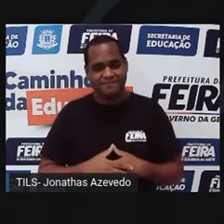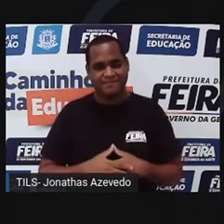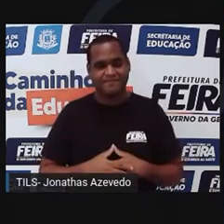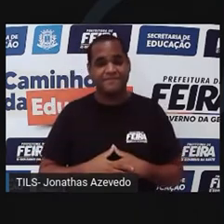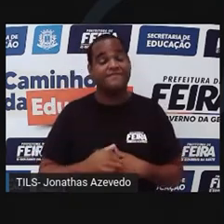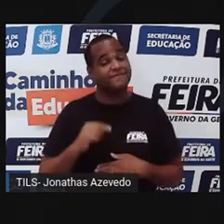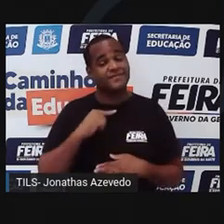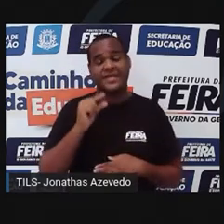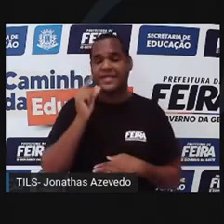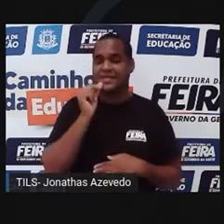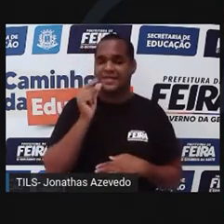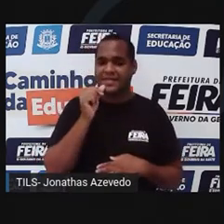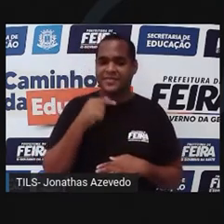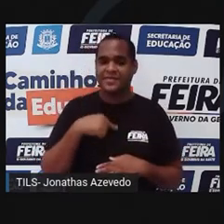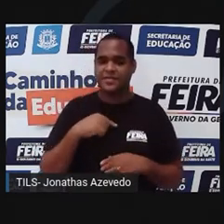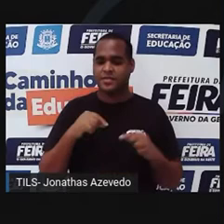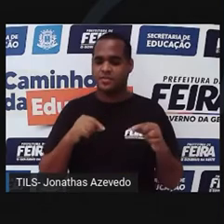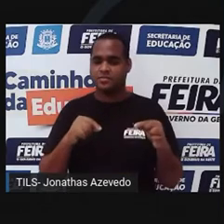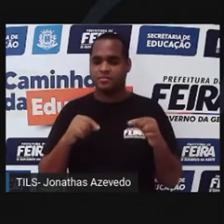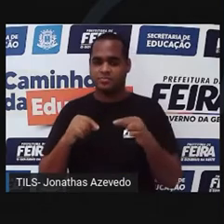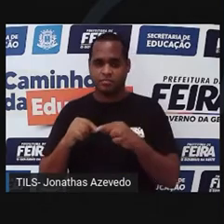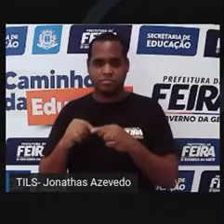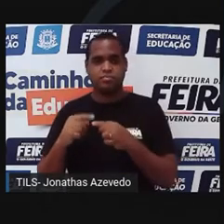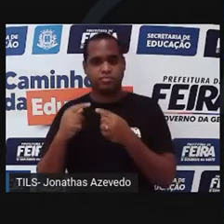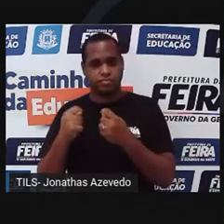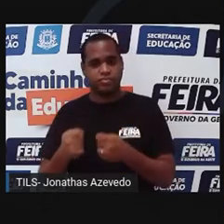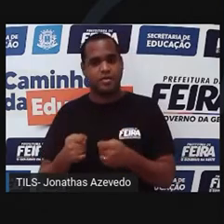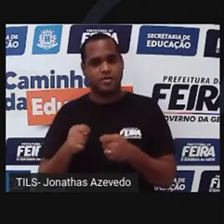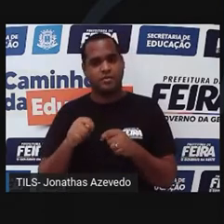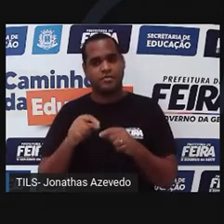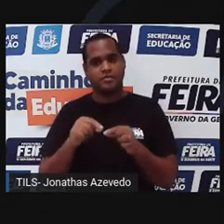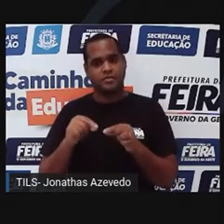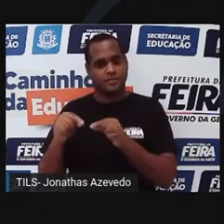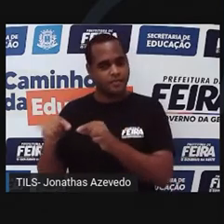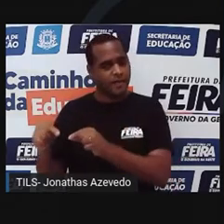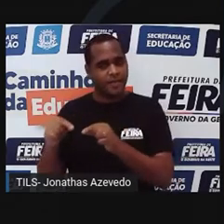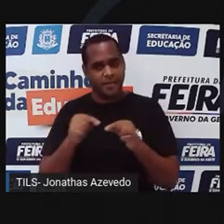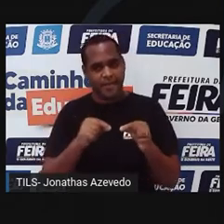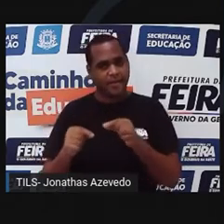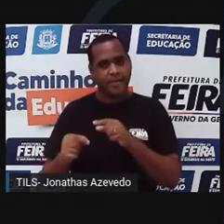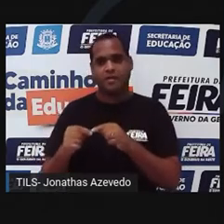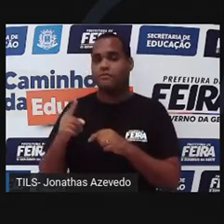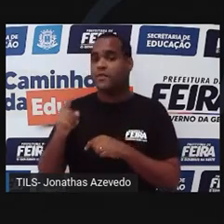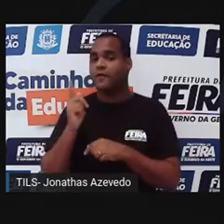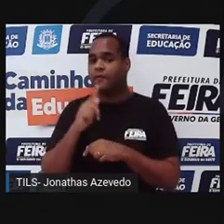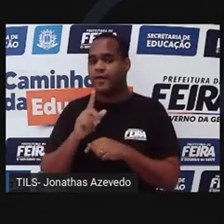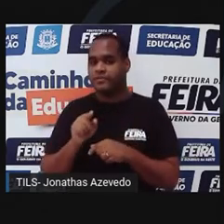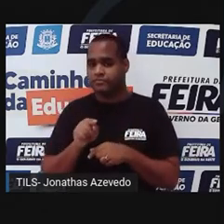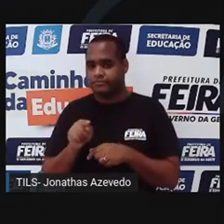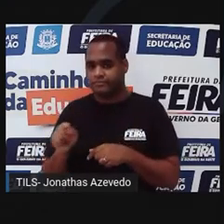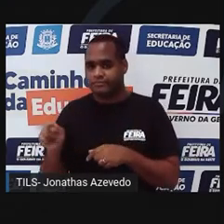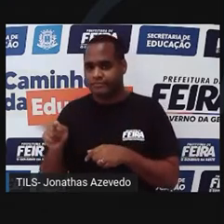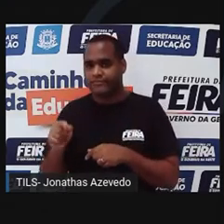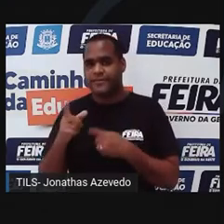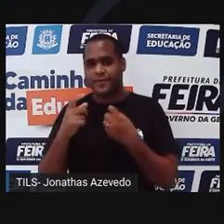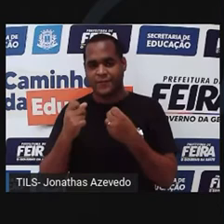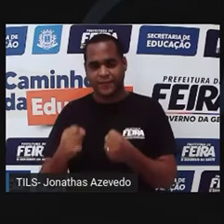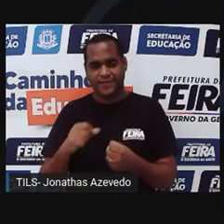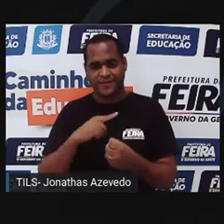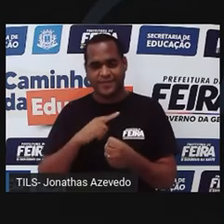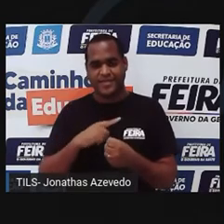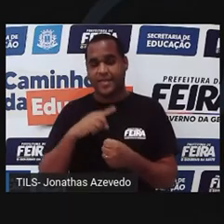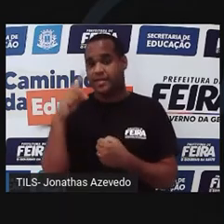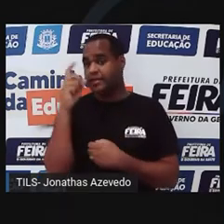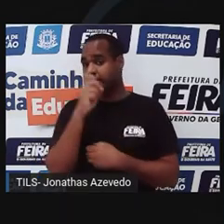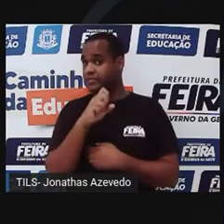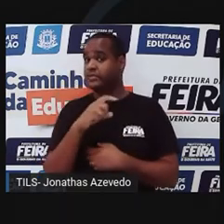Este lápis deve ter apenas 10 gramas. Mas se eu for mover toda a minha bancada, vai ser bem mais